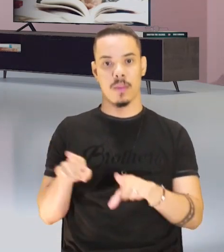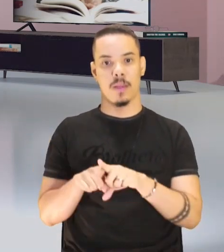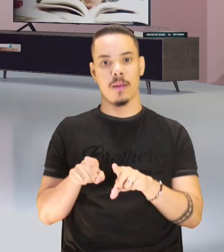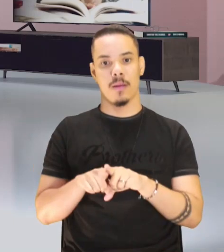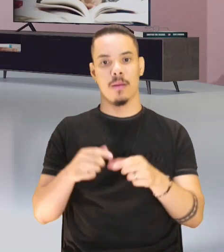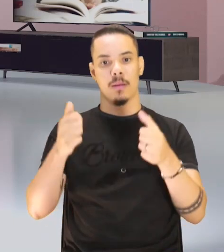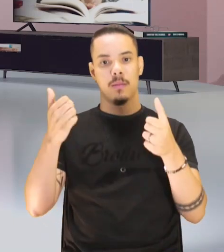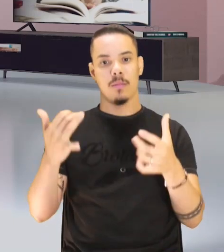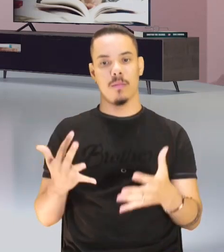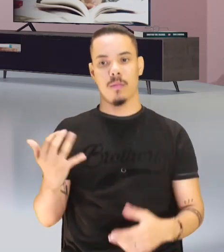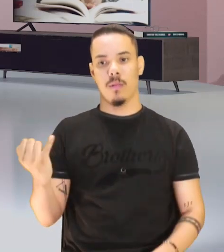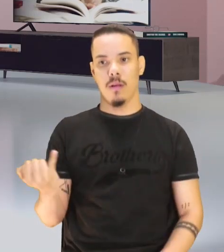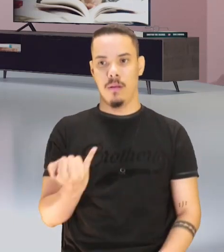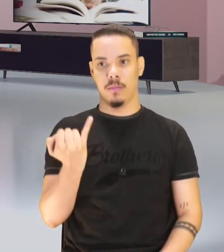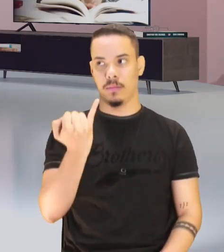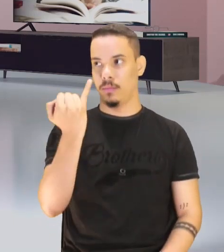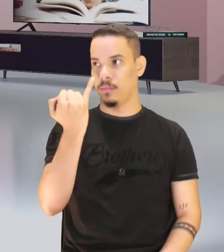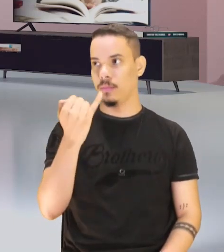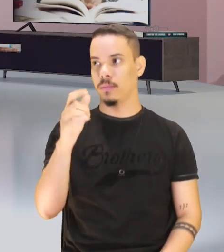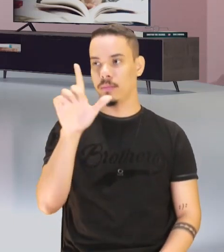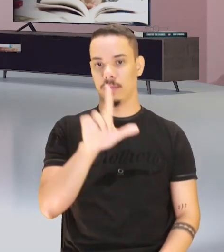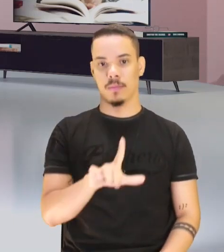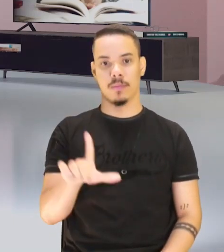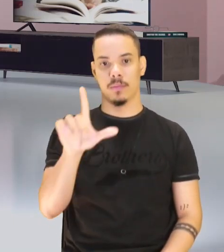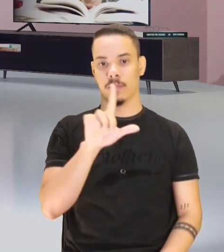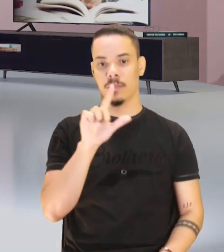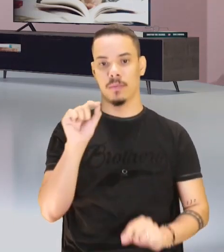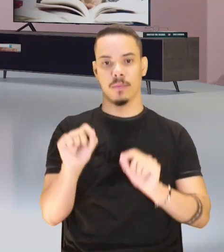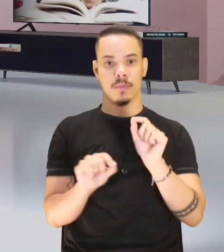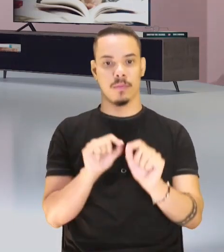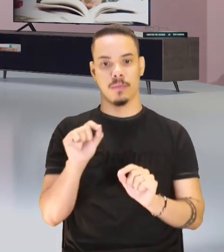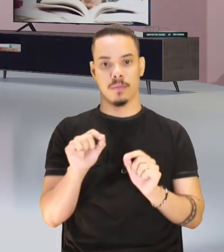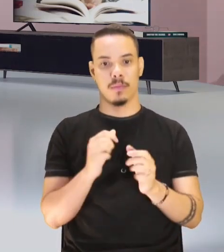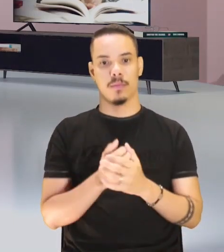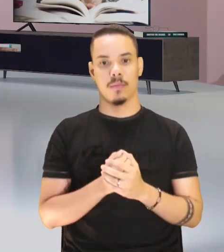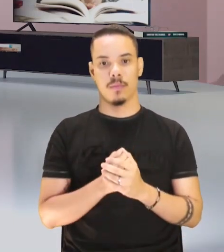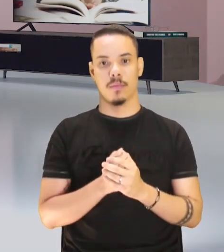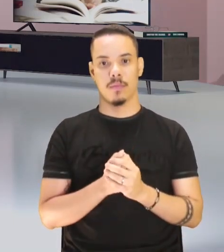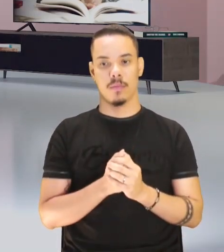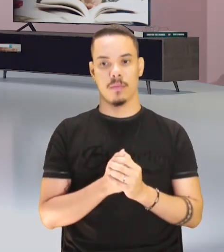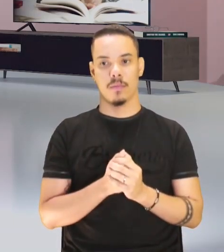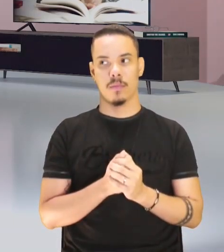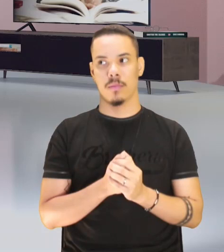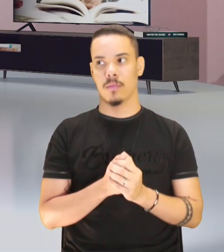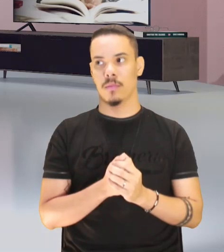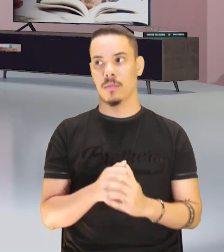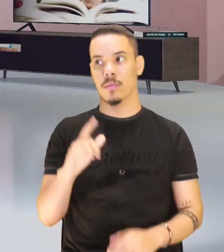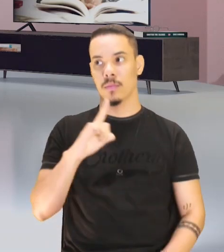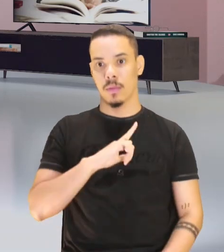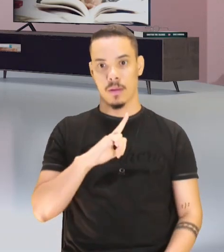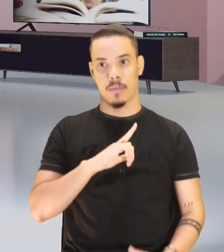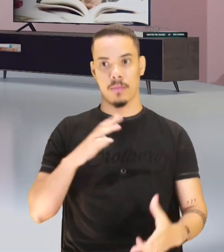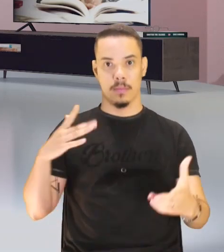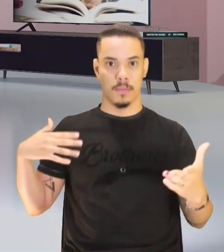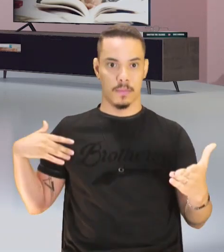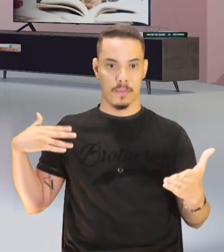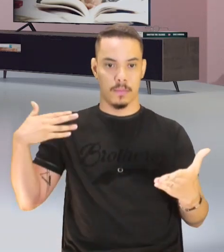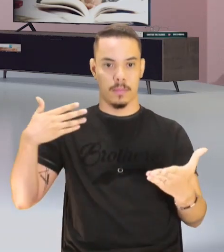a importância do que é essa literatura. Ela traz, né, em um processo,